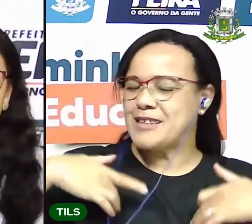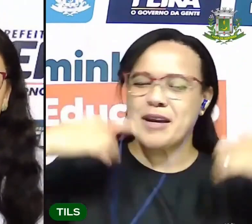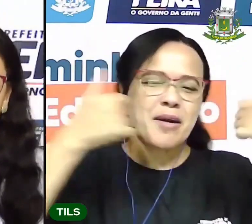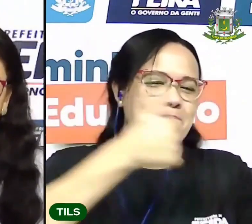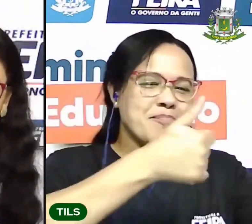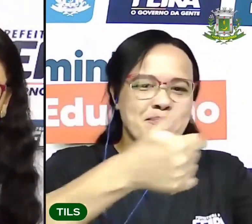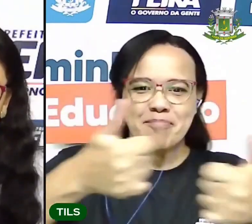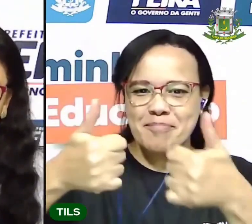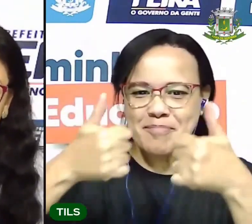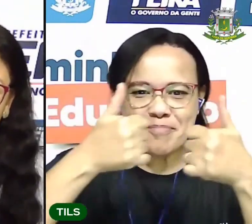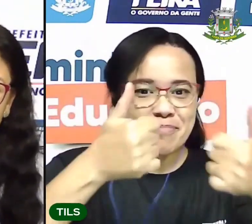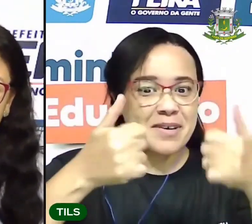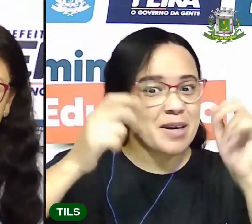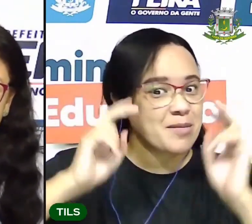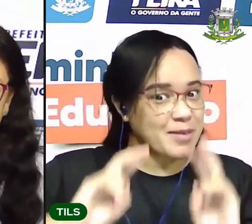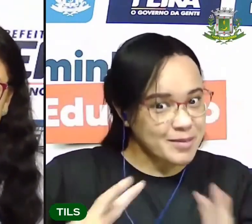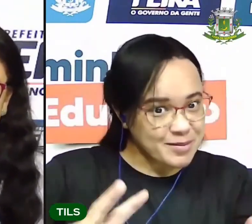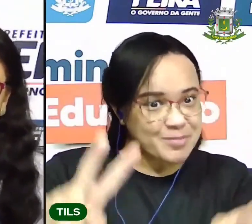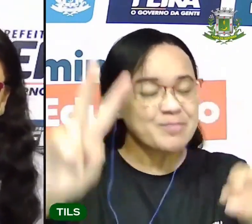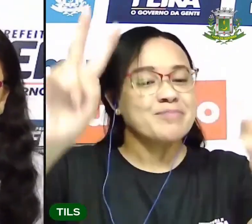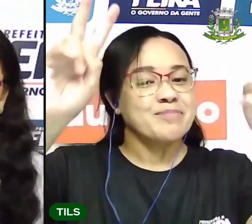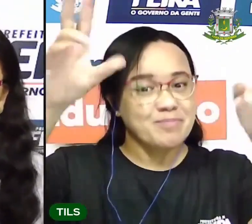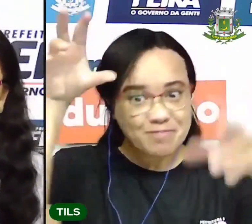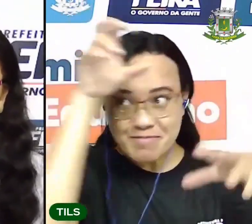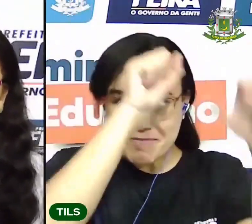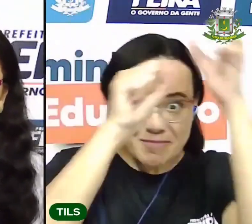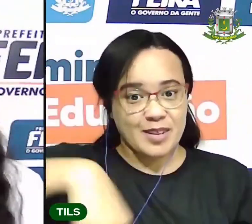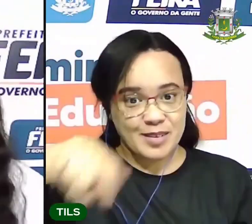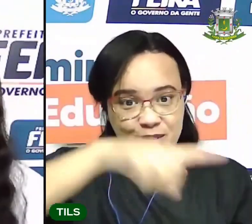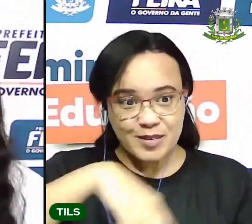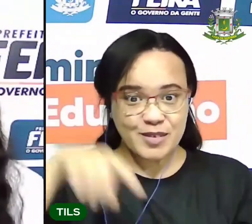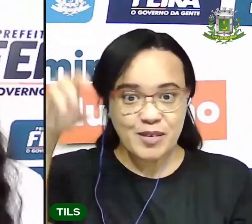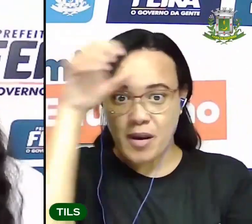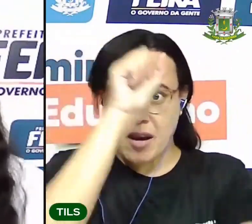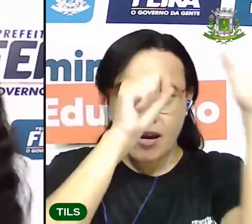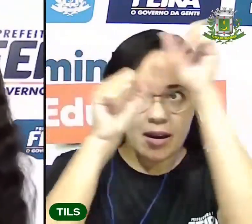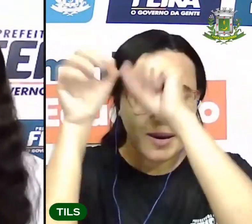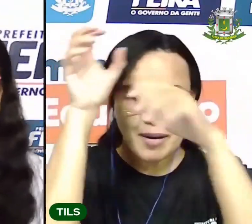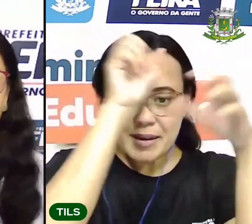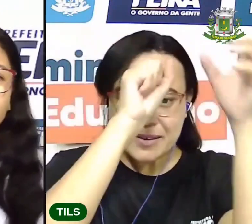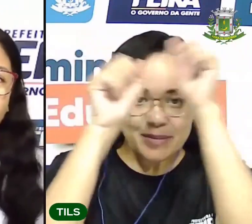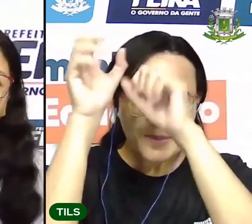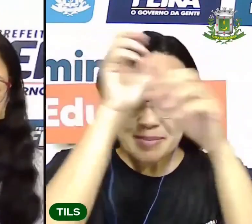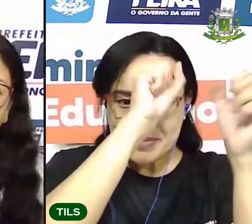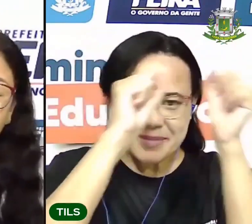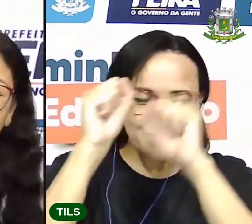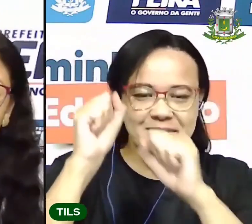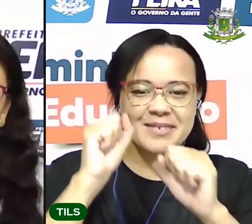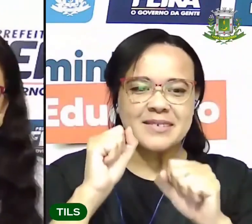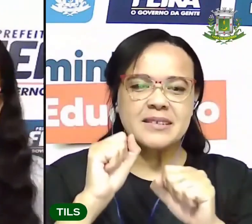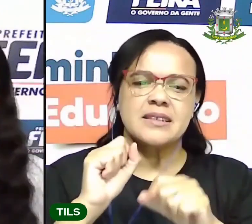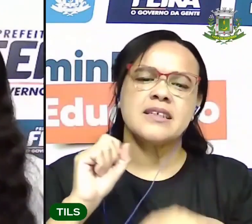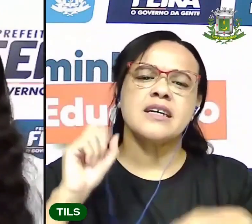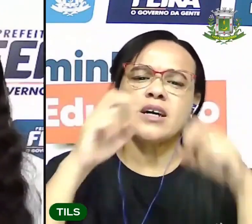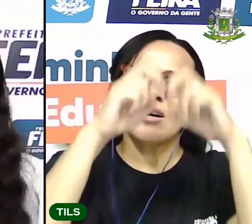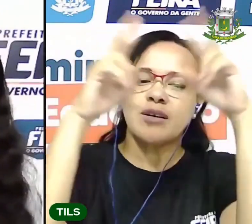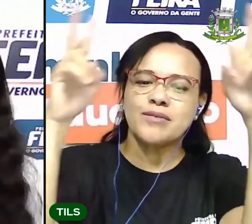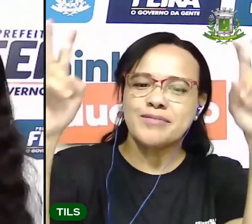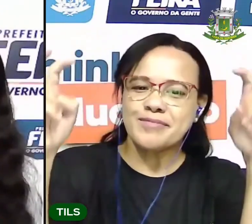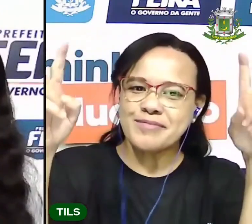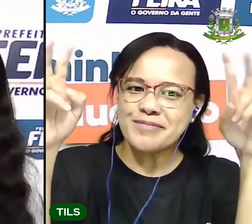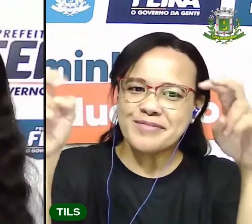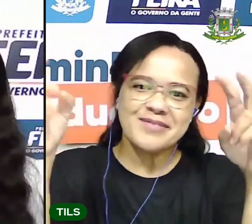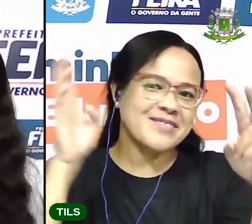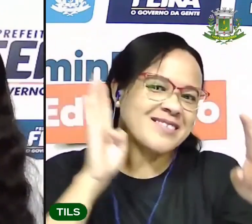para a gente continuar aqui com a nossa aprendizagem, tá bom? Segundo momento da nossa aula. Um assunto muito legal.